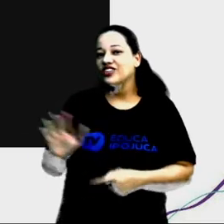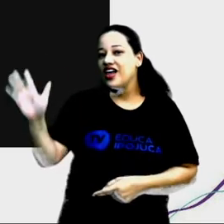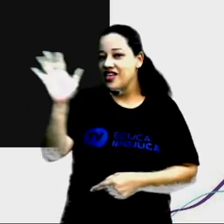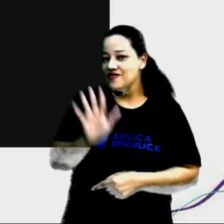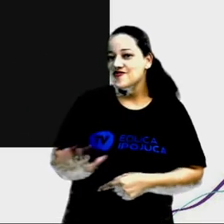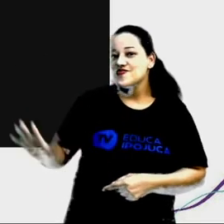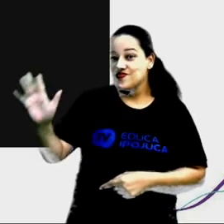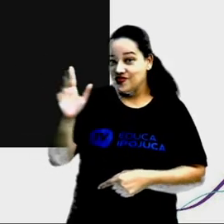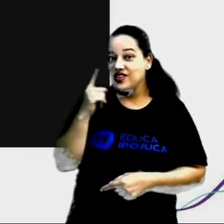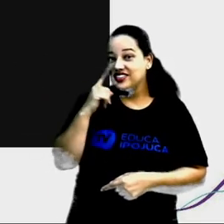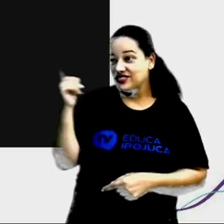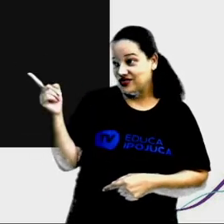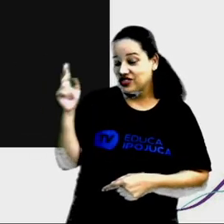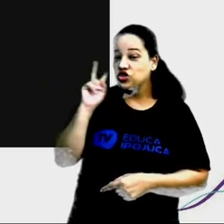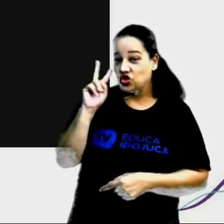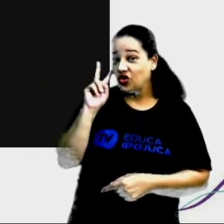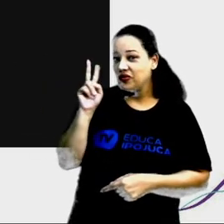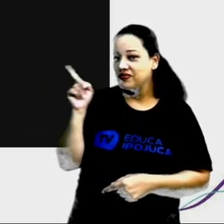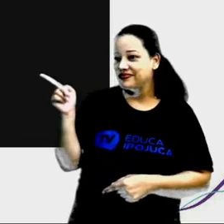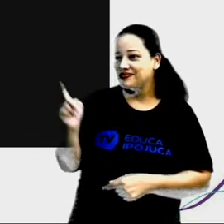aparece na nossa história.